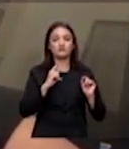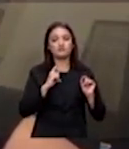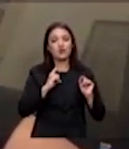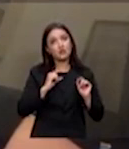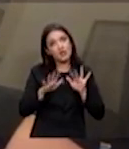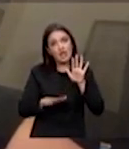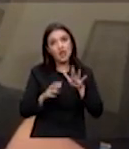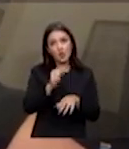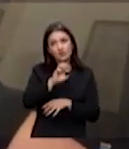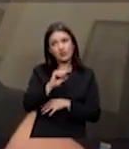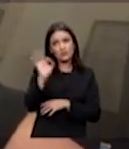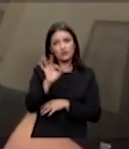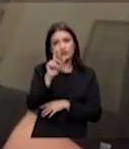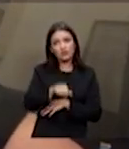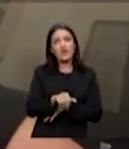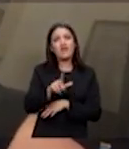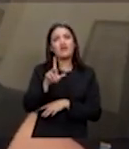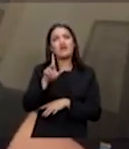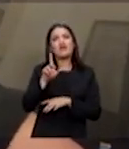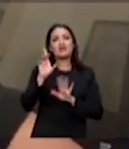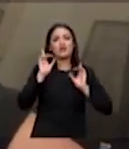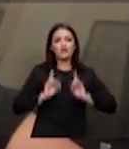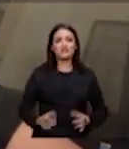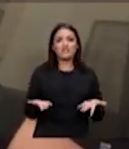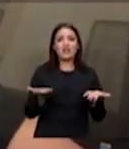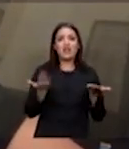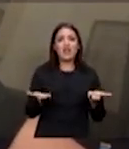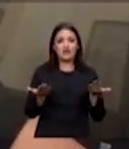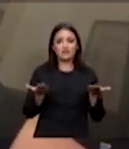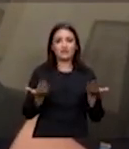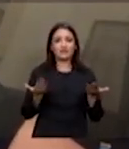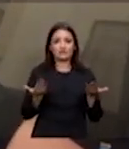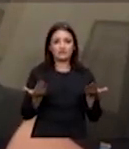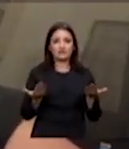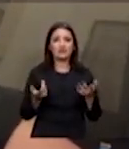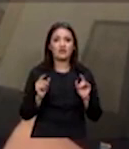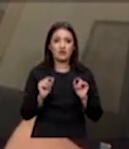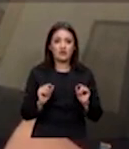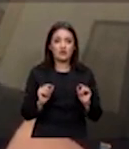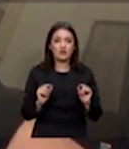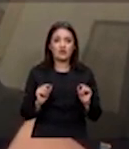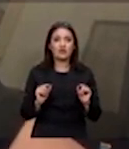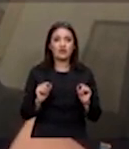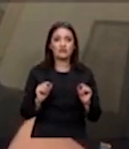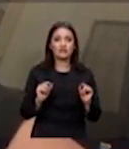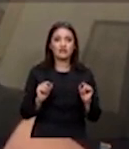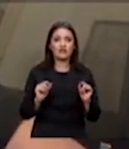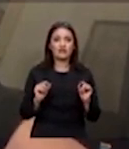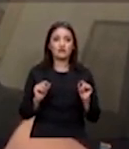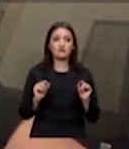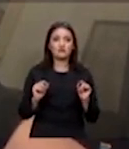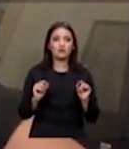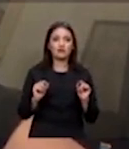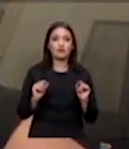e o que é mais recomendado para eles então seria uma versão do que seria uma boa escola e 20